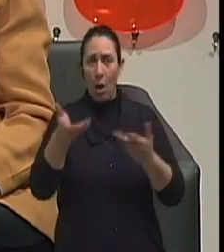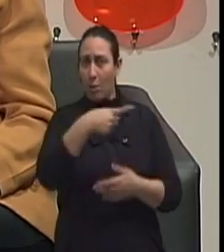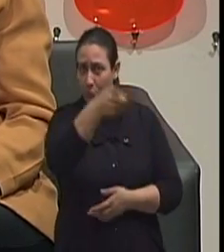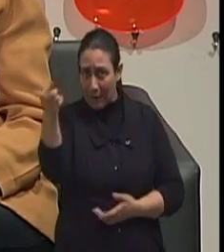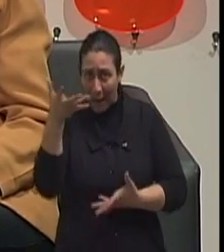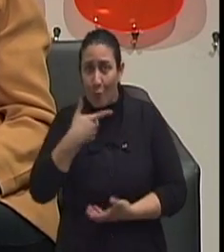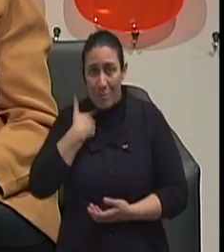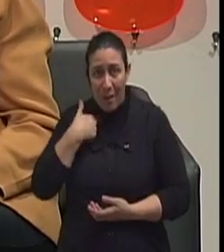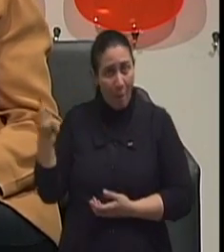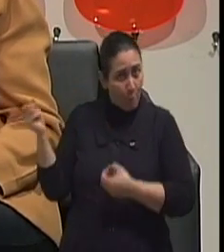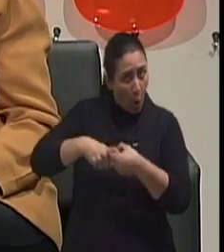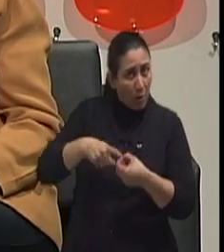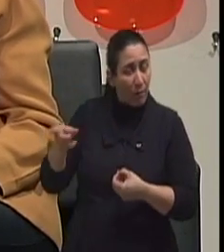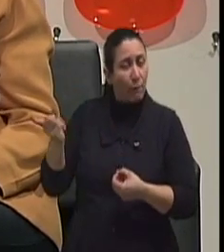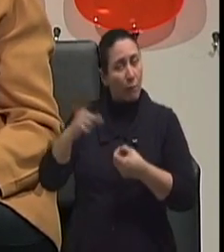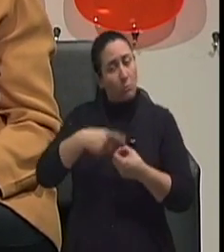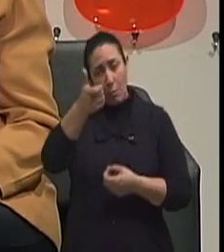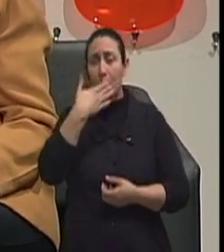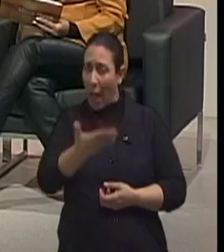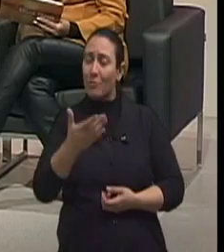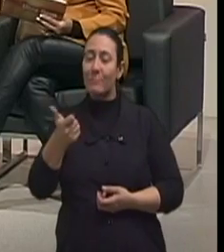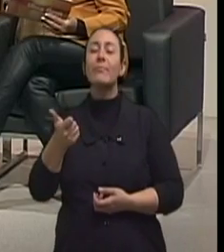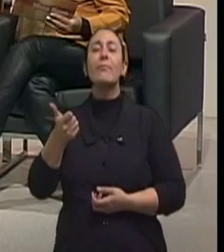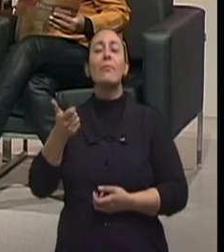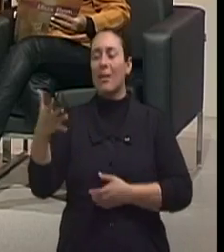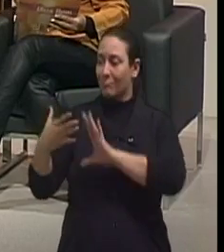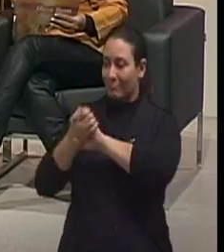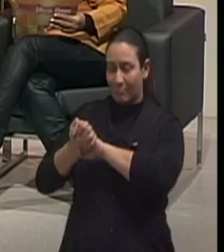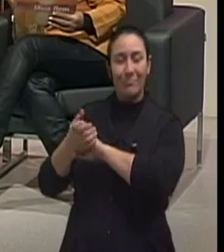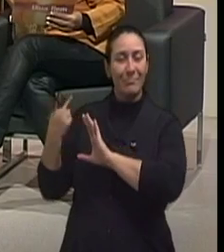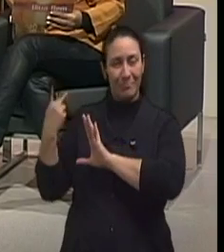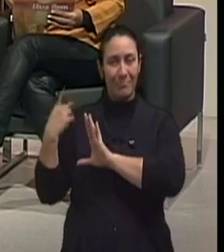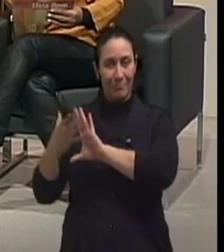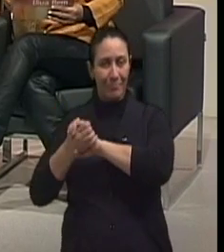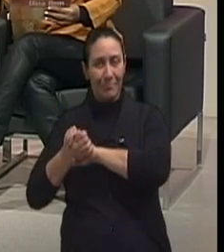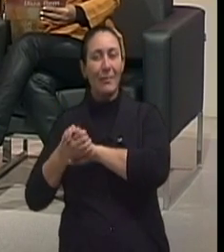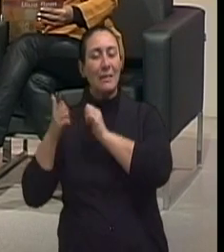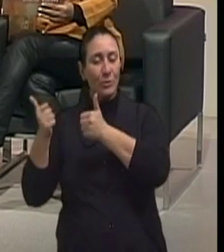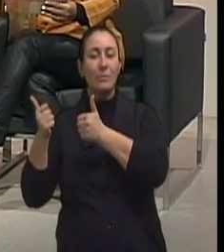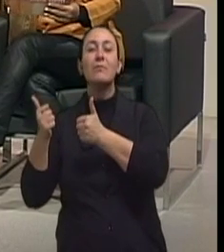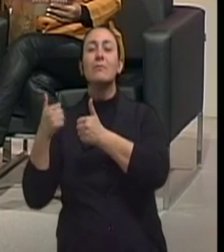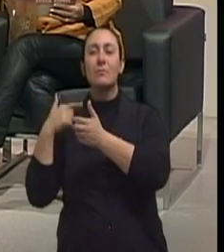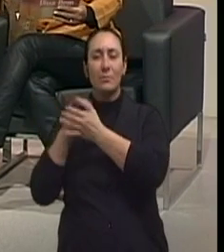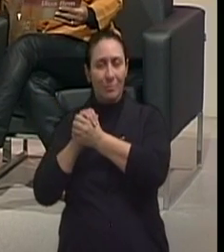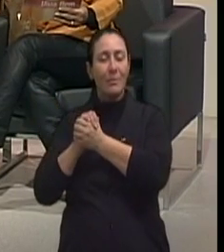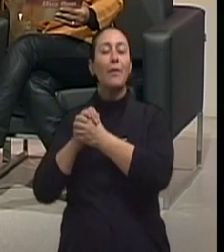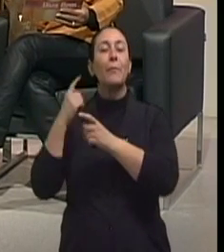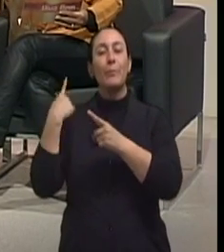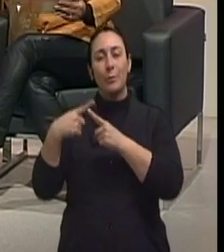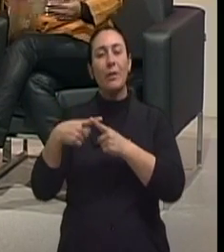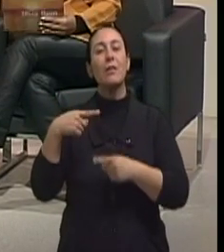voltar. Gostaram? Peço para ver, precisar do programa. Doutor, me dê aqui a sua mão. Nós vamos terminar de mãos dadas. Essa aqui, essa aqui, assim.